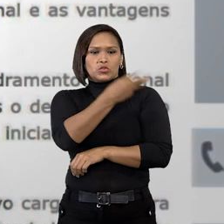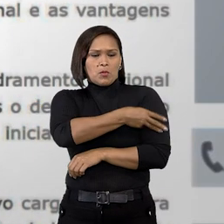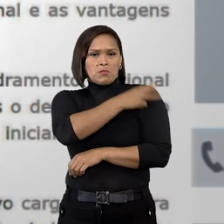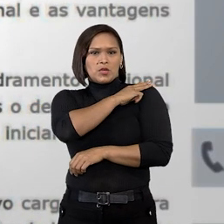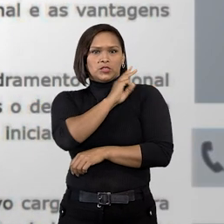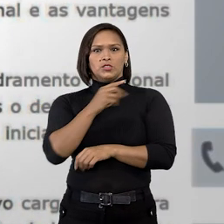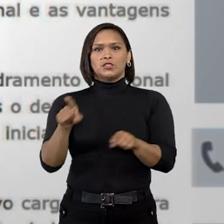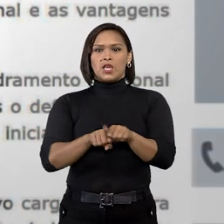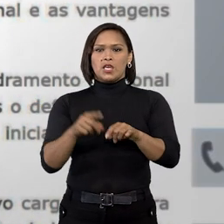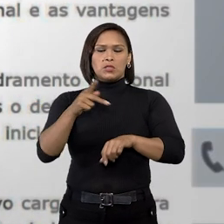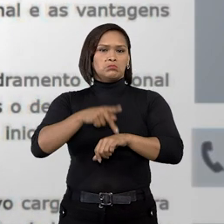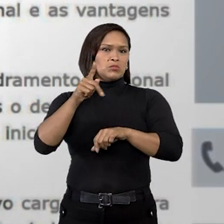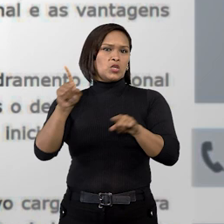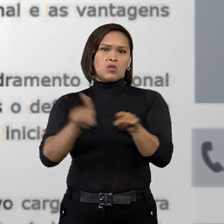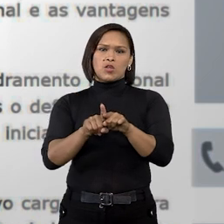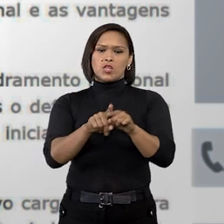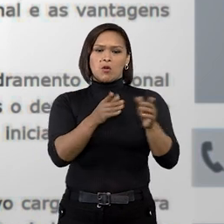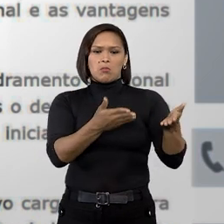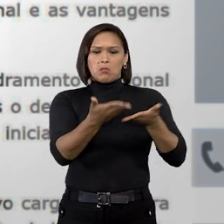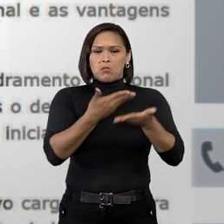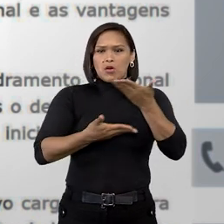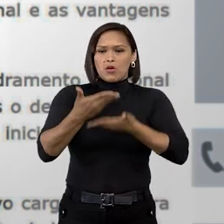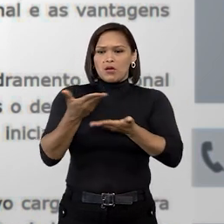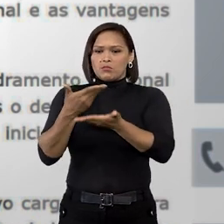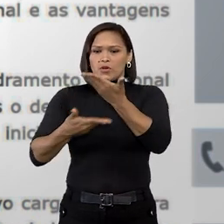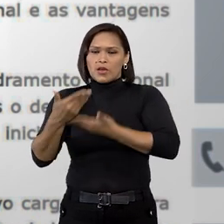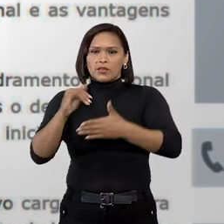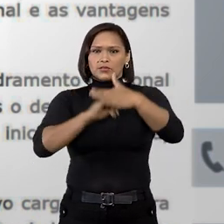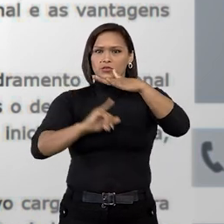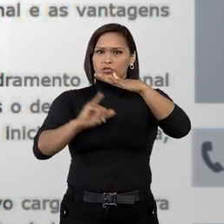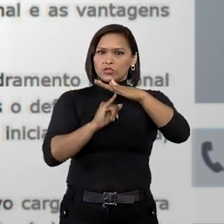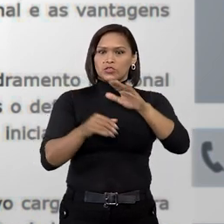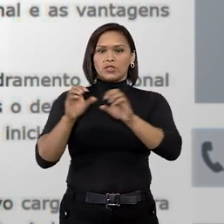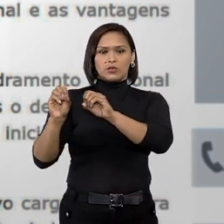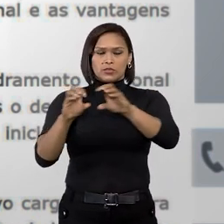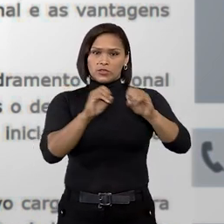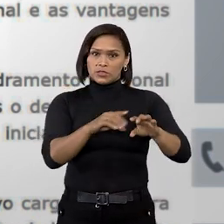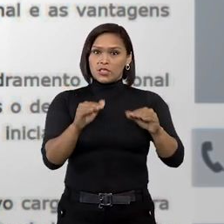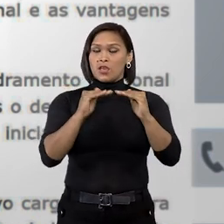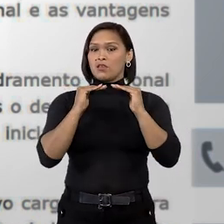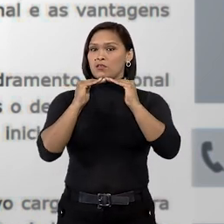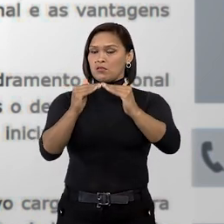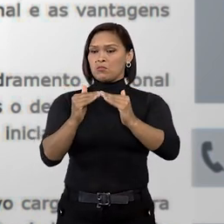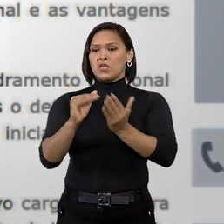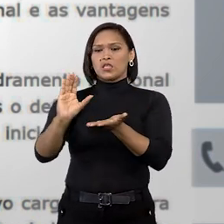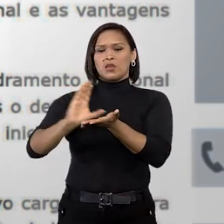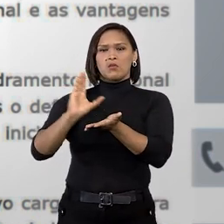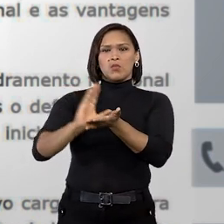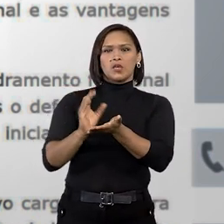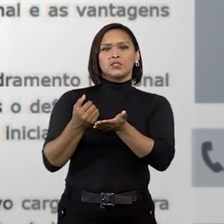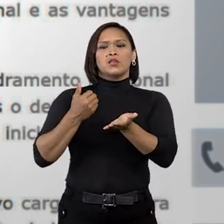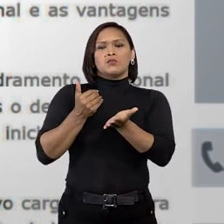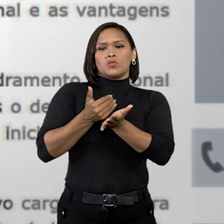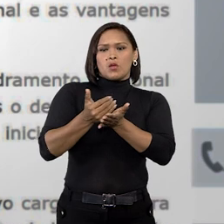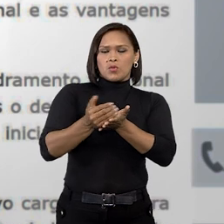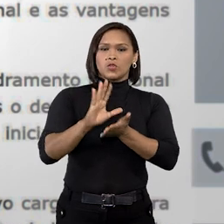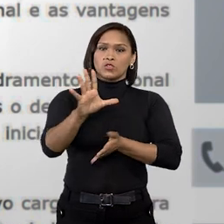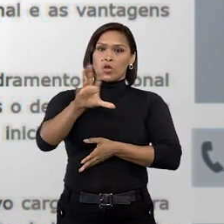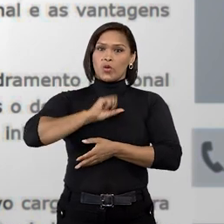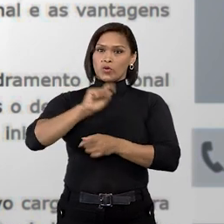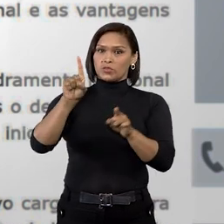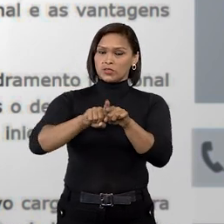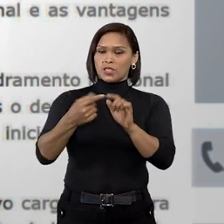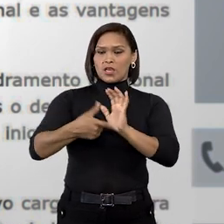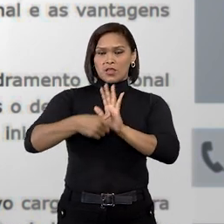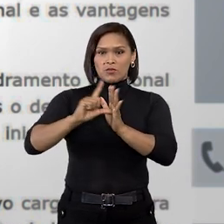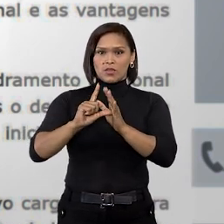magistério superior não podem transitar entre as instituições federais de ensino e manter os benefícios e as progressões conquistados